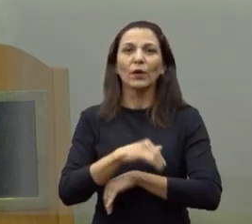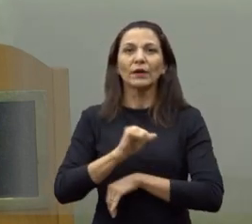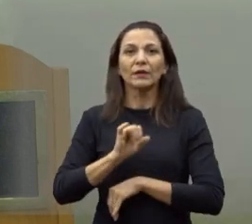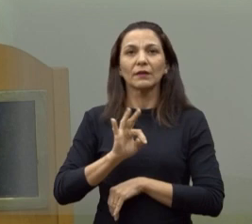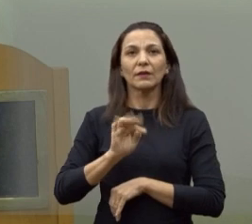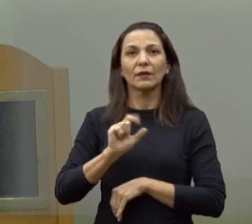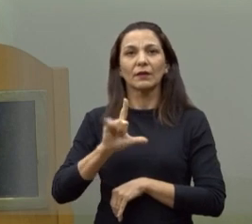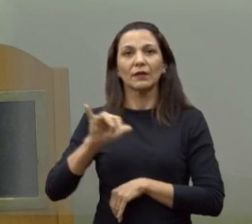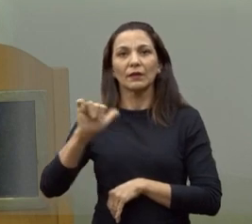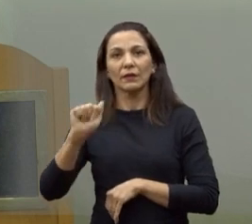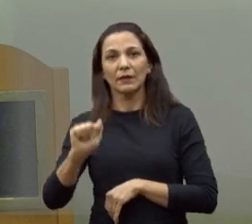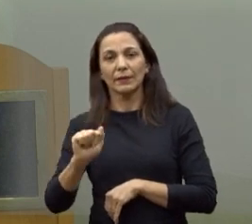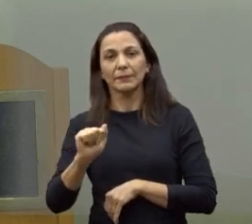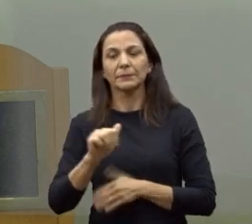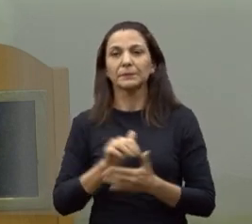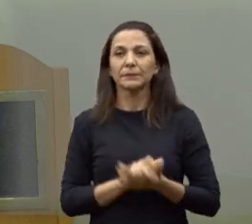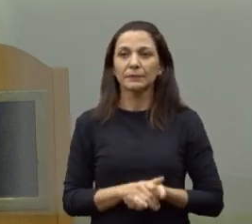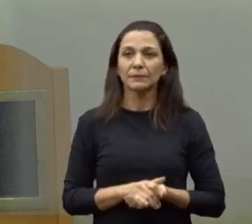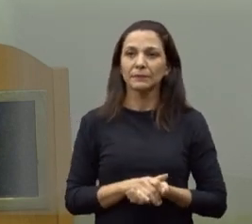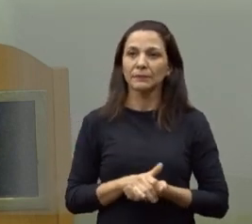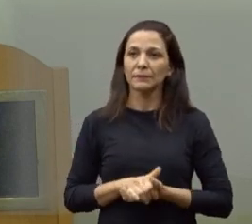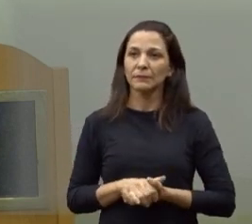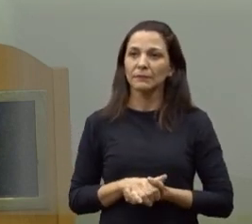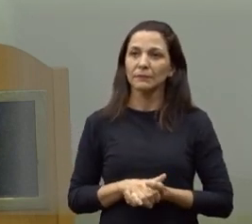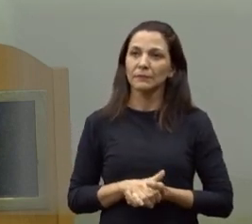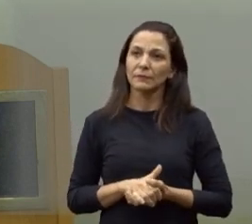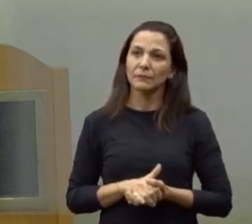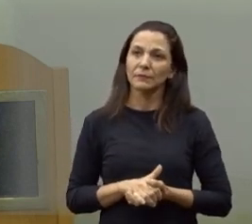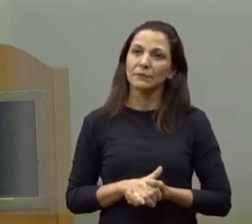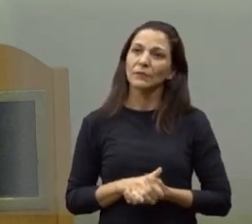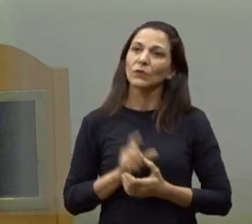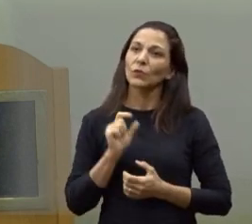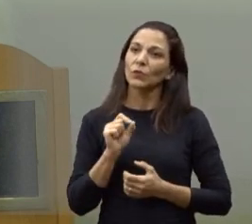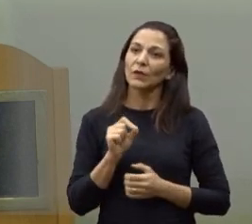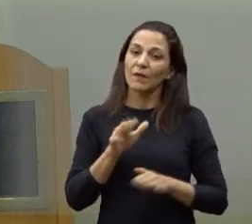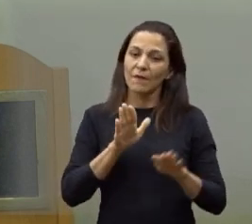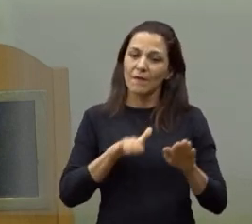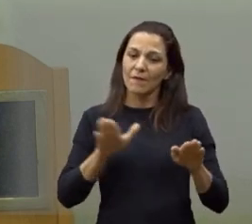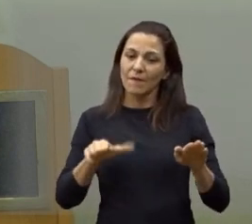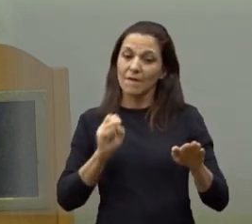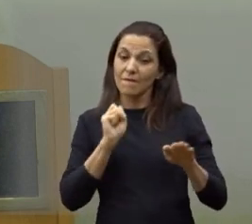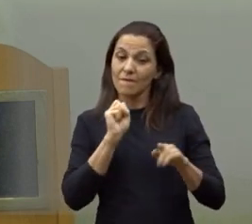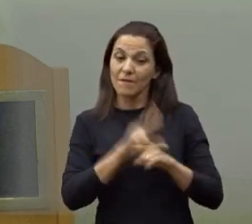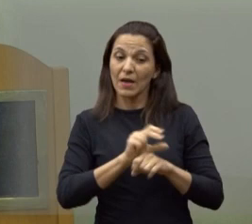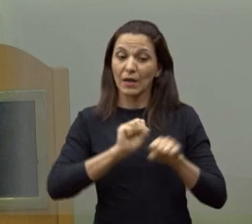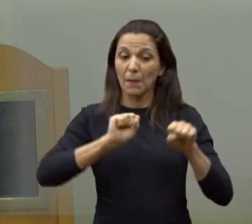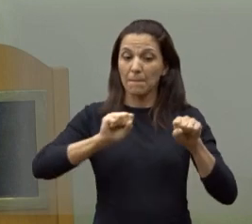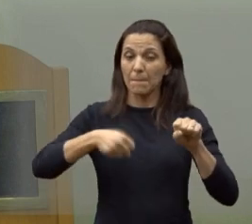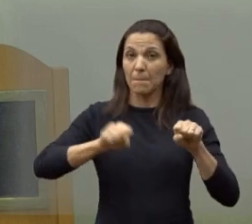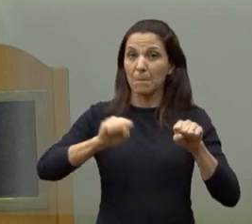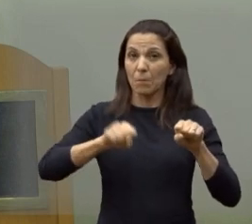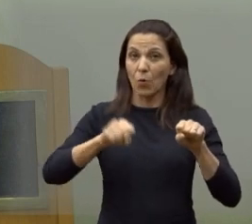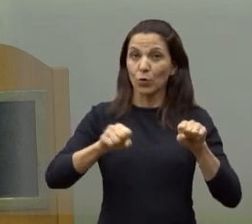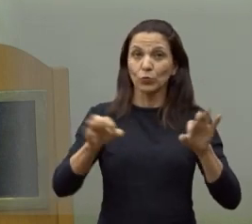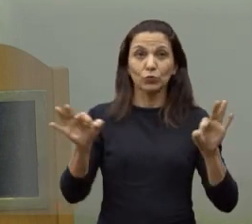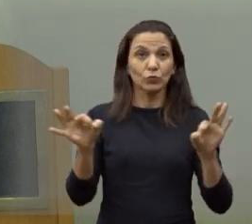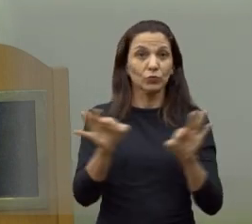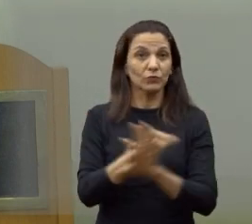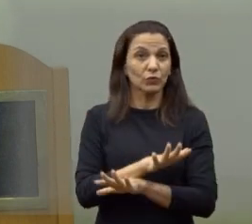a Bandeirantes e a Mauá, que eram umas vagas de estacionamento de moto, foi concluído a hoje.